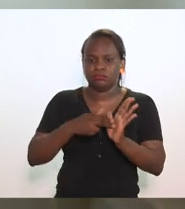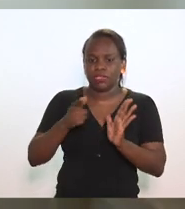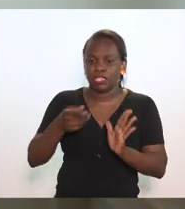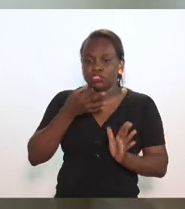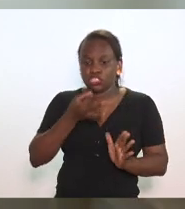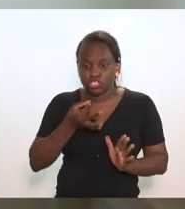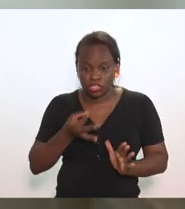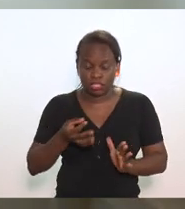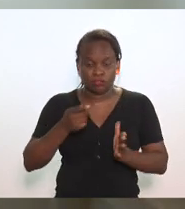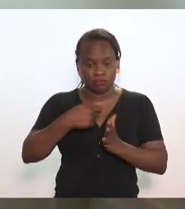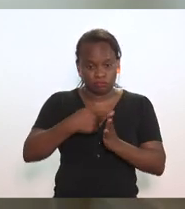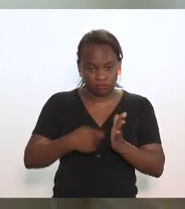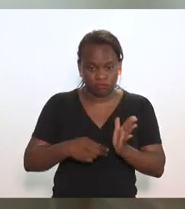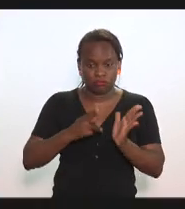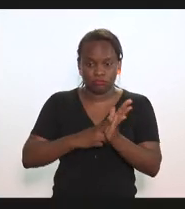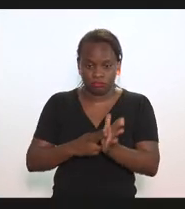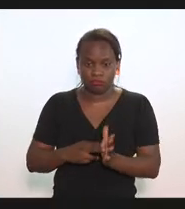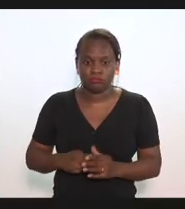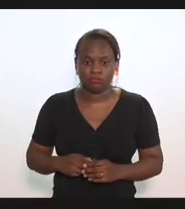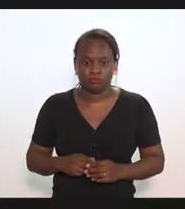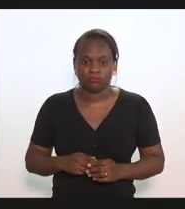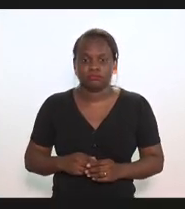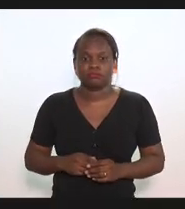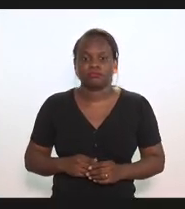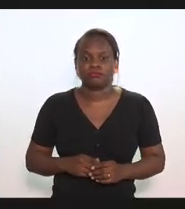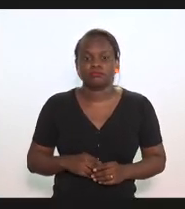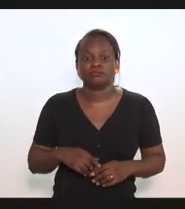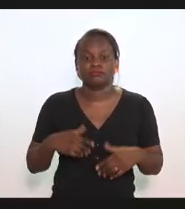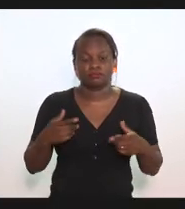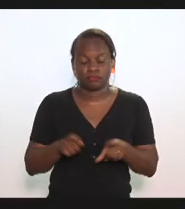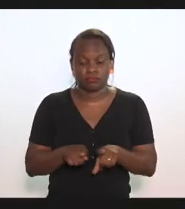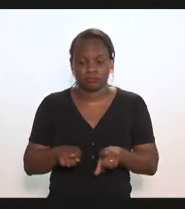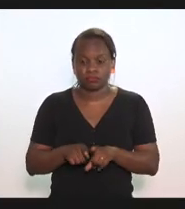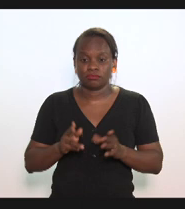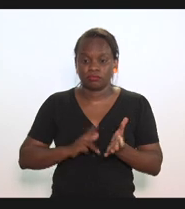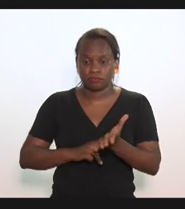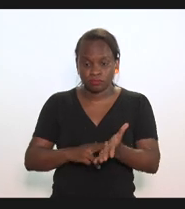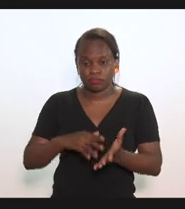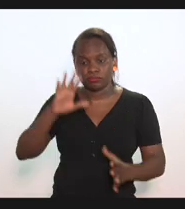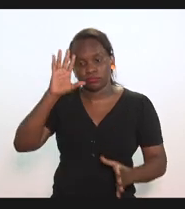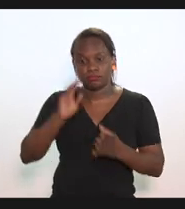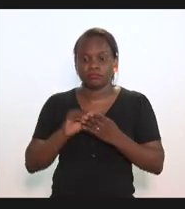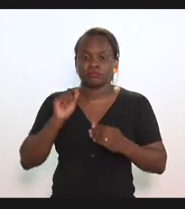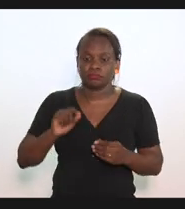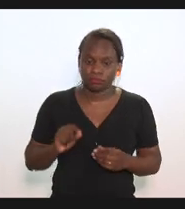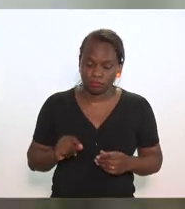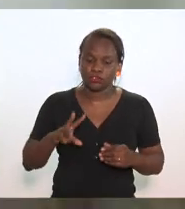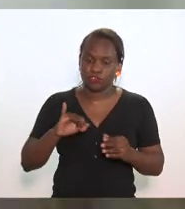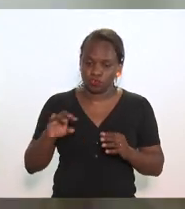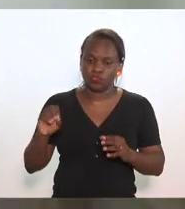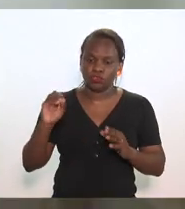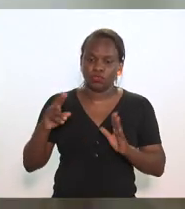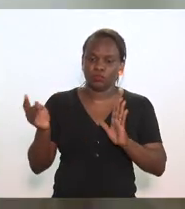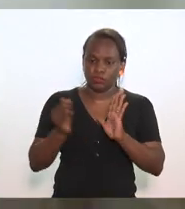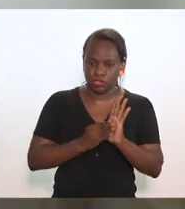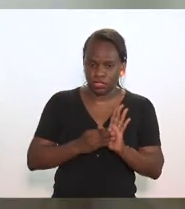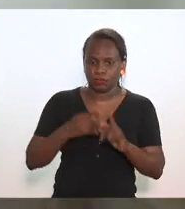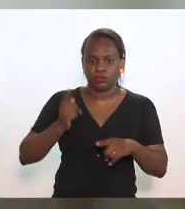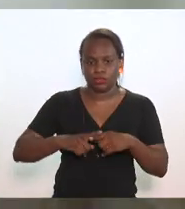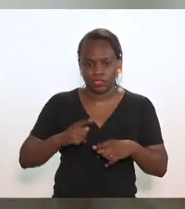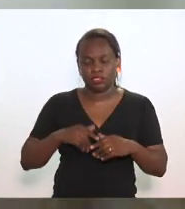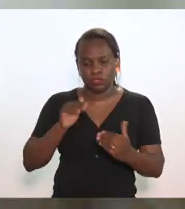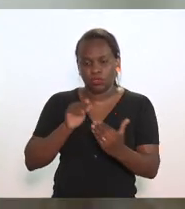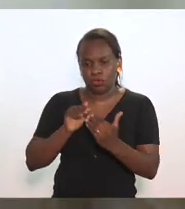uma minuta de sugestão e uma minuta de conclusão que eu vou incluir esta conclusão porque eu